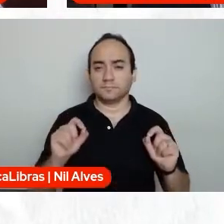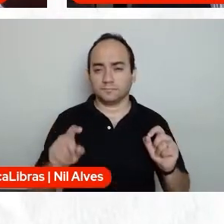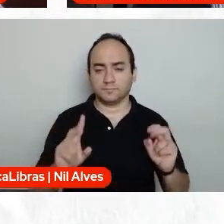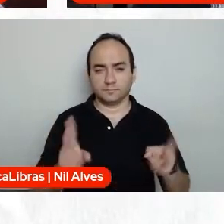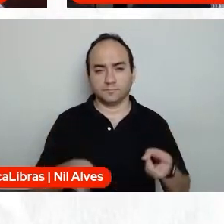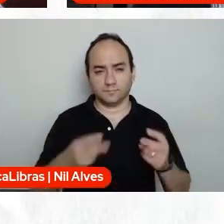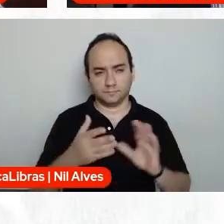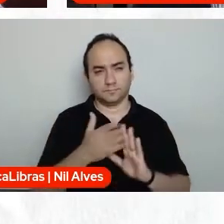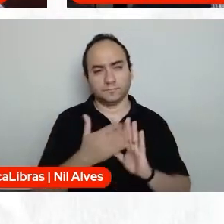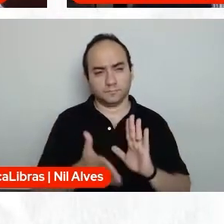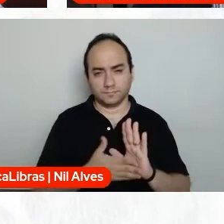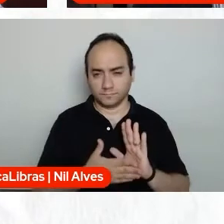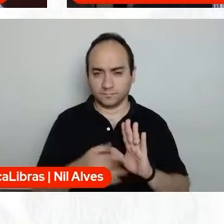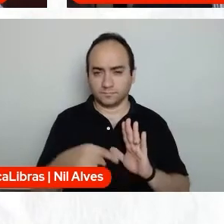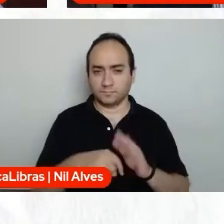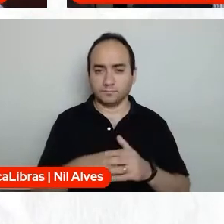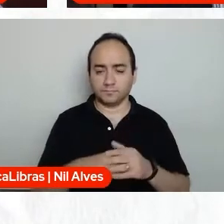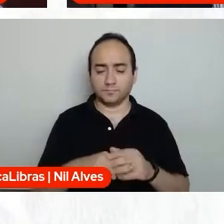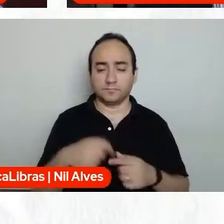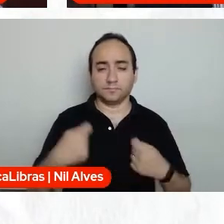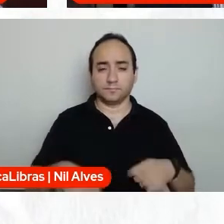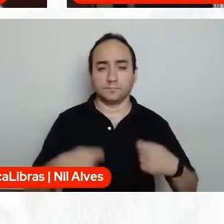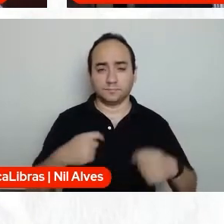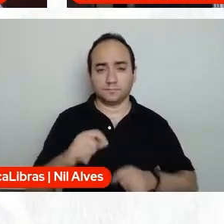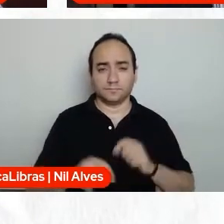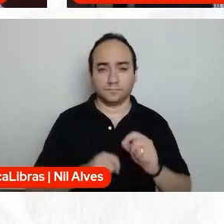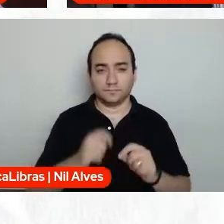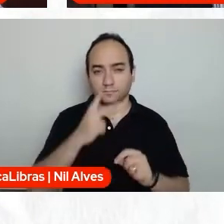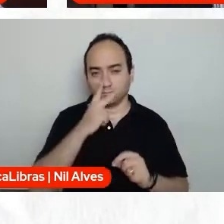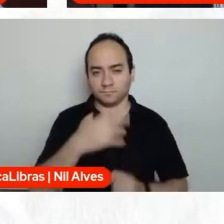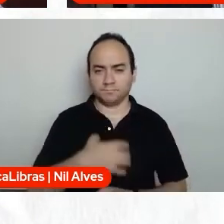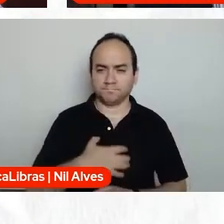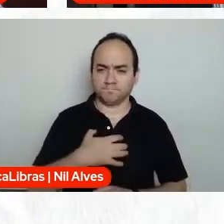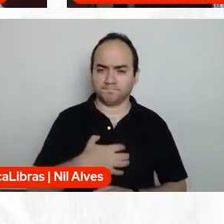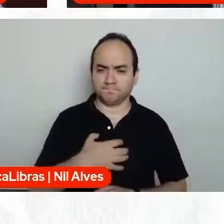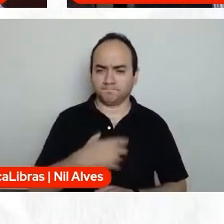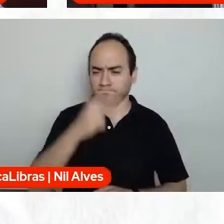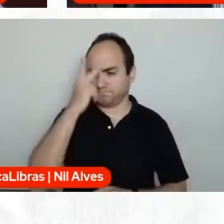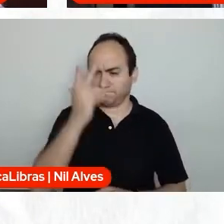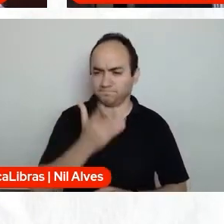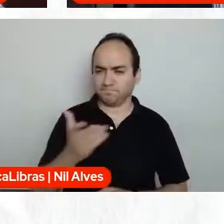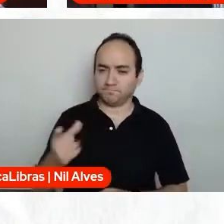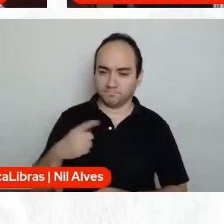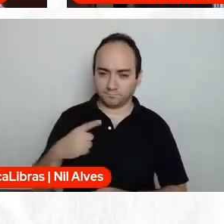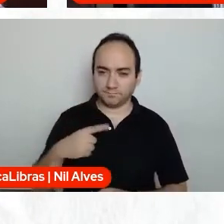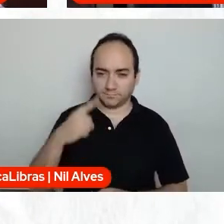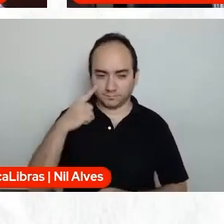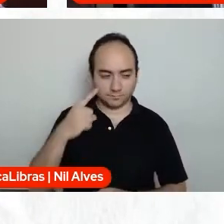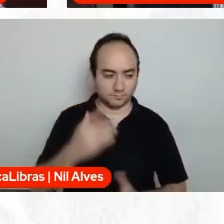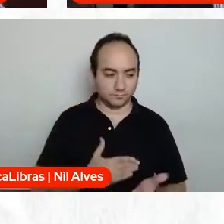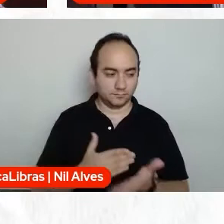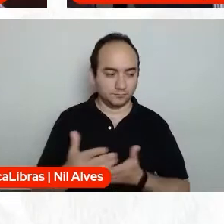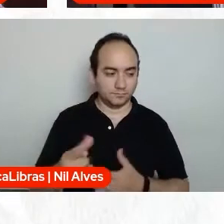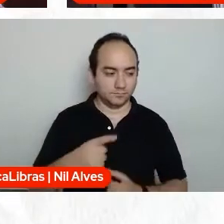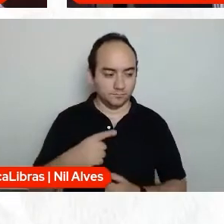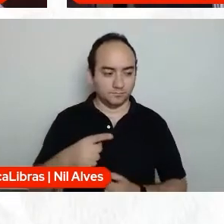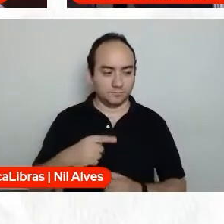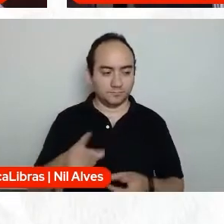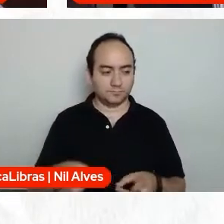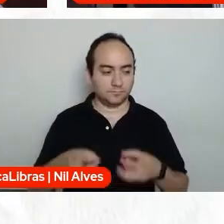eu acho que, pensei também na mesma palavra, da indignação que o professor José Paulo falou. Eu percebo uma